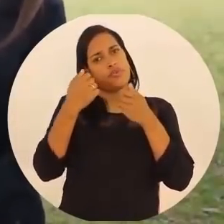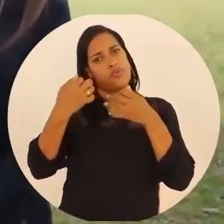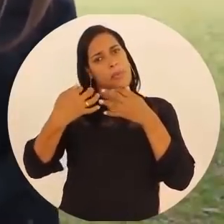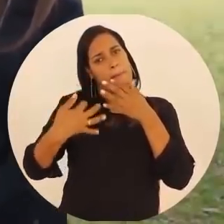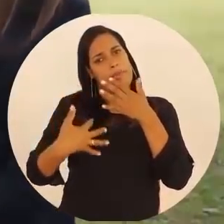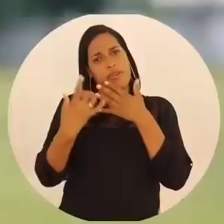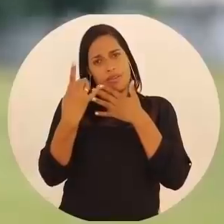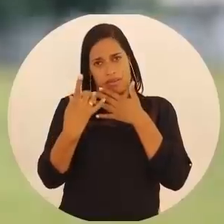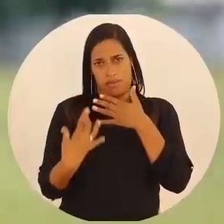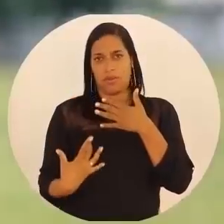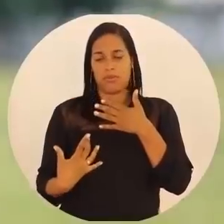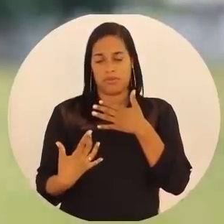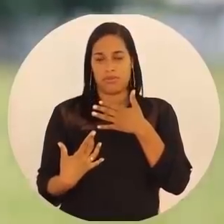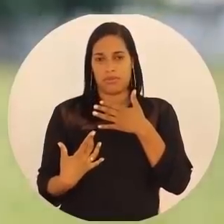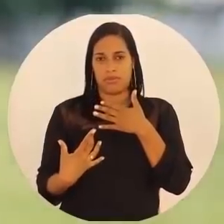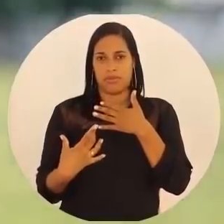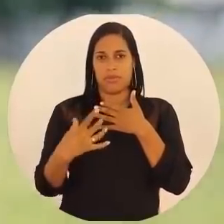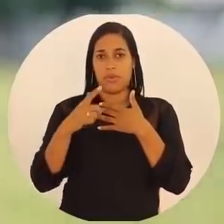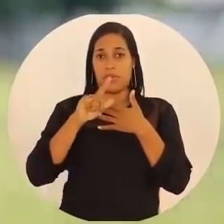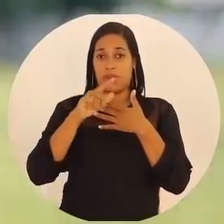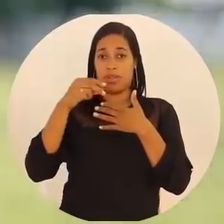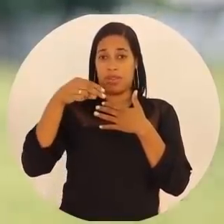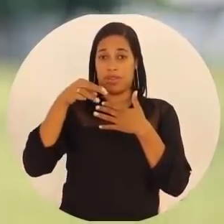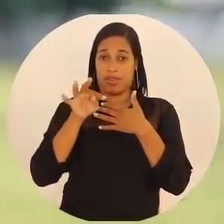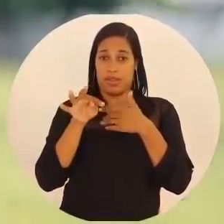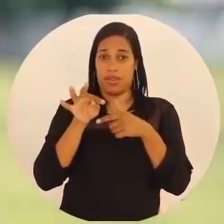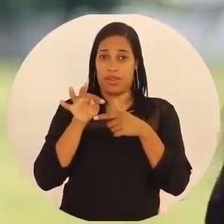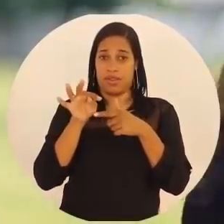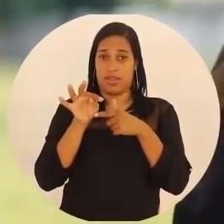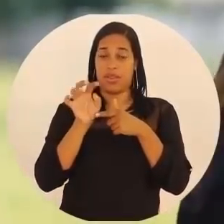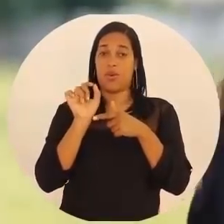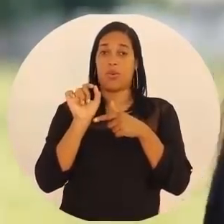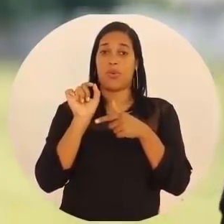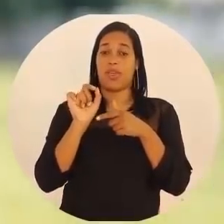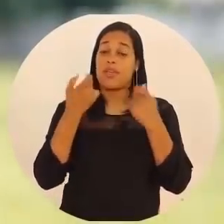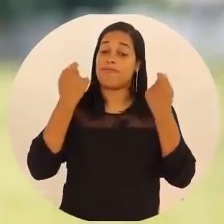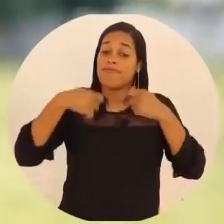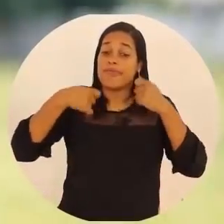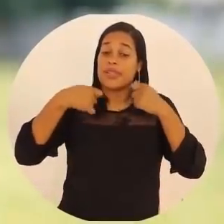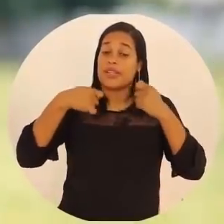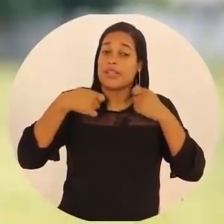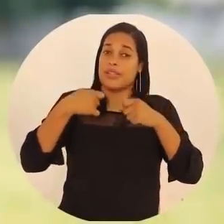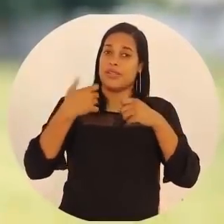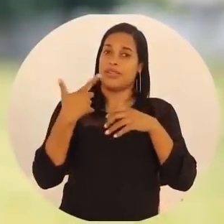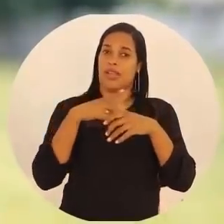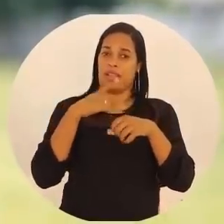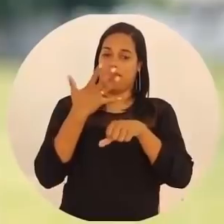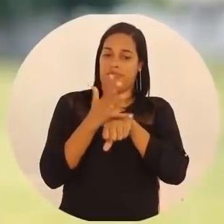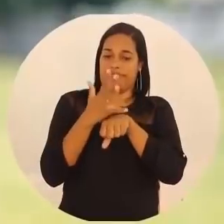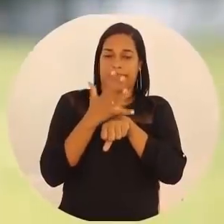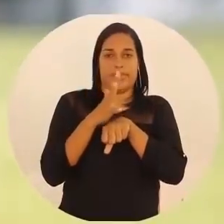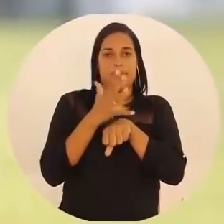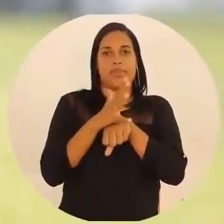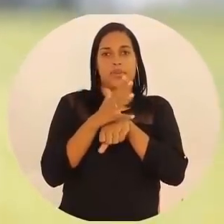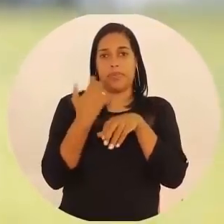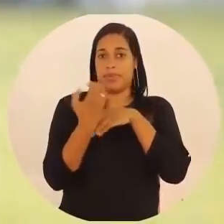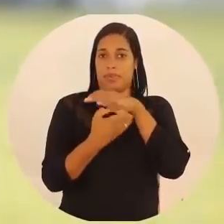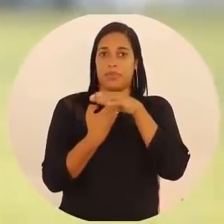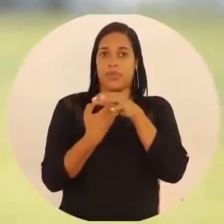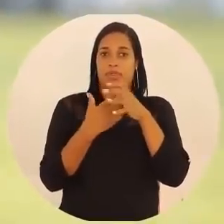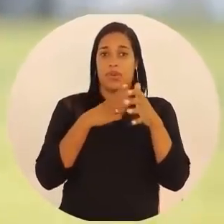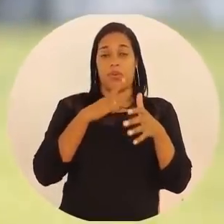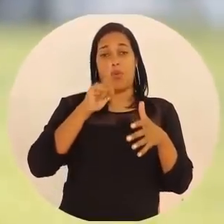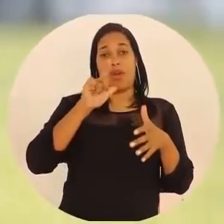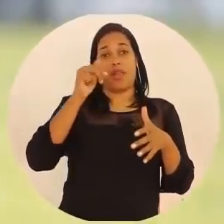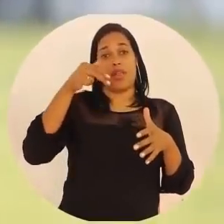sobre eles? O LNT é o levantamento de necessidade de treinamento. Então, dentro de uma organização,